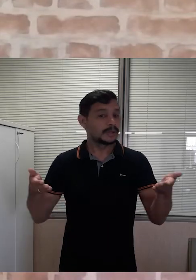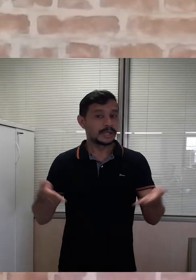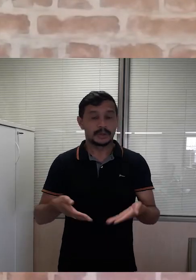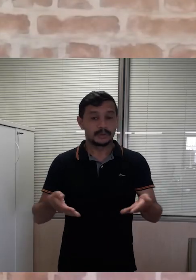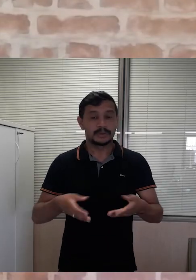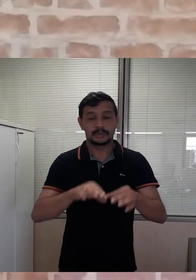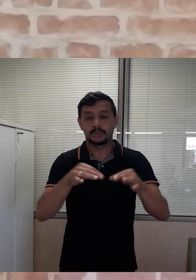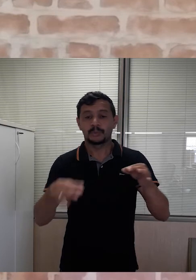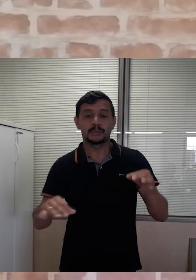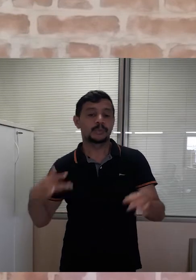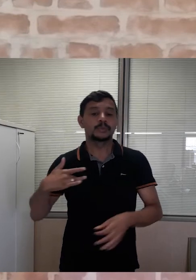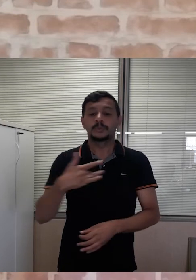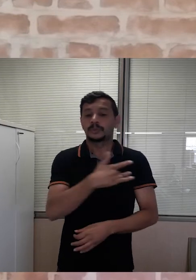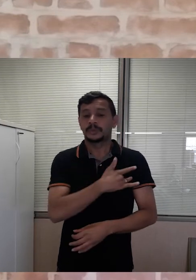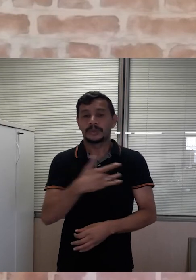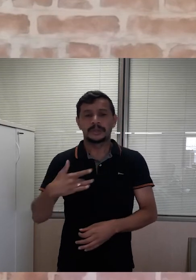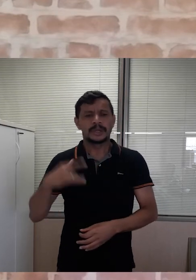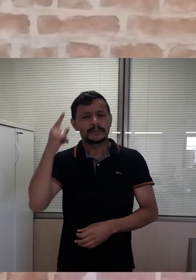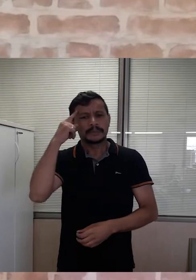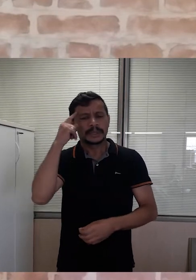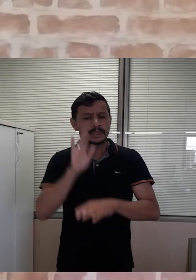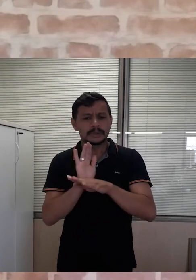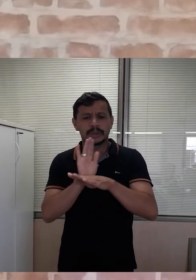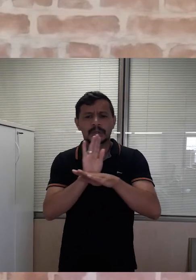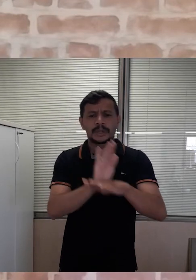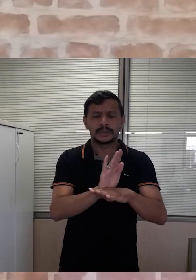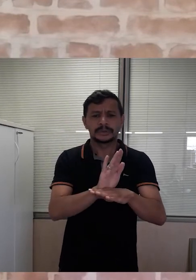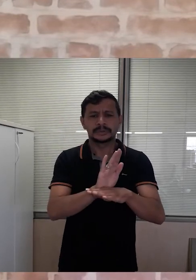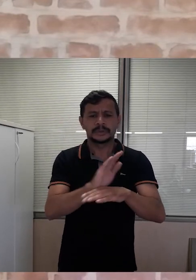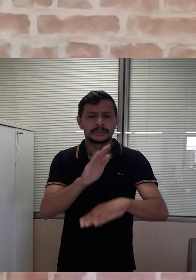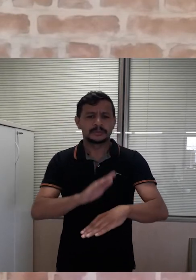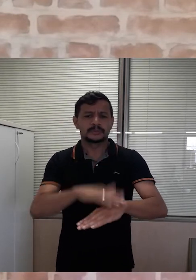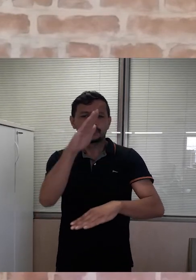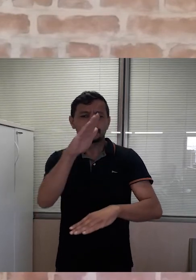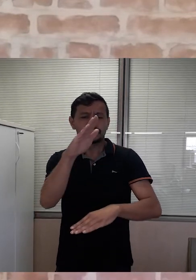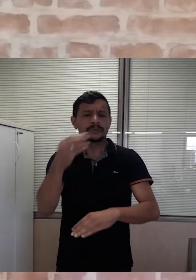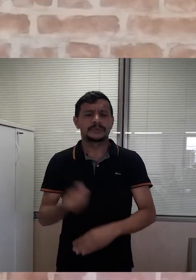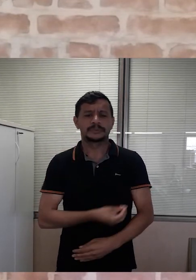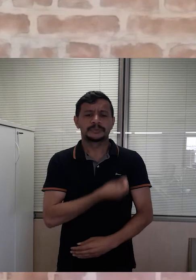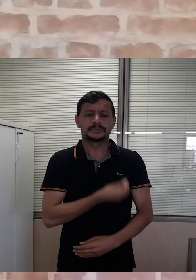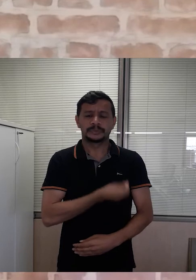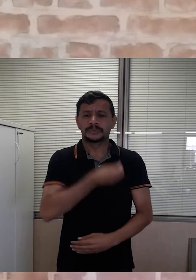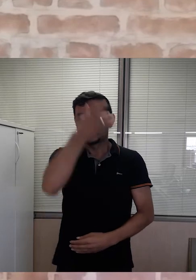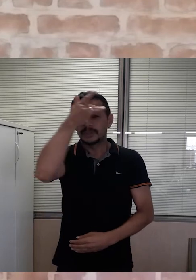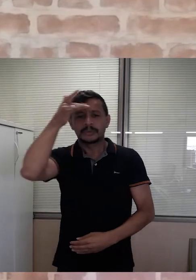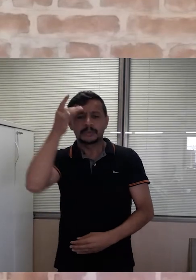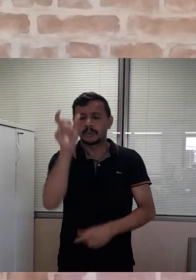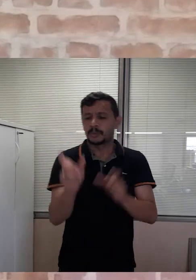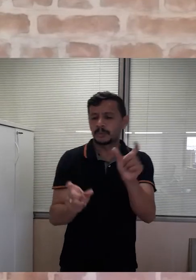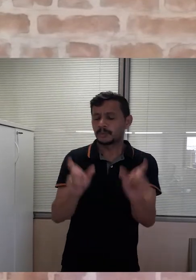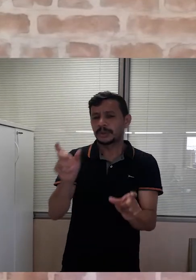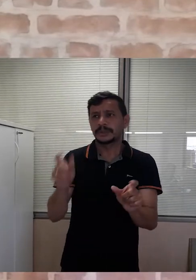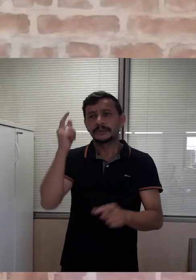O assunto agora é saúde. Que tal você ajudar a salvar a vida de alguém? Essa